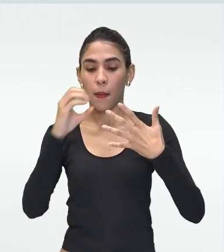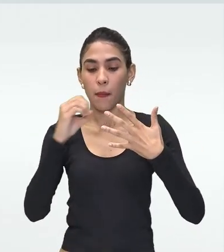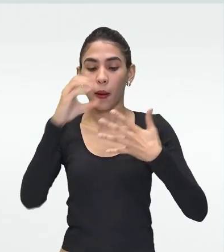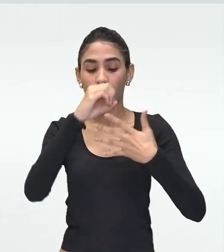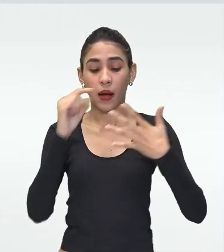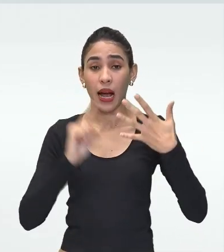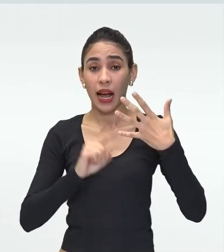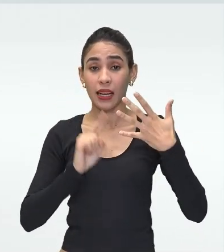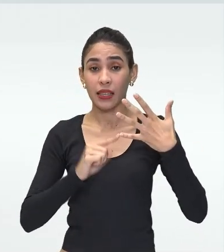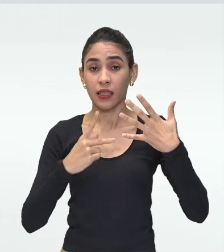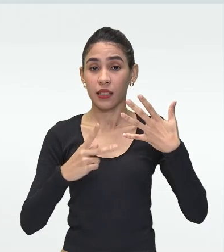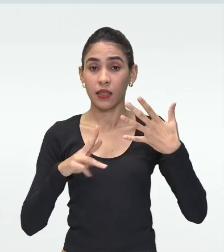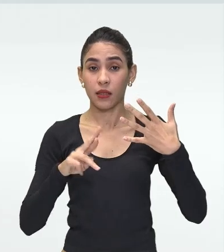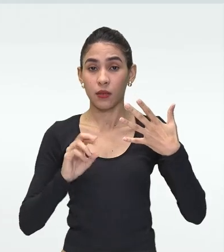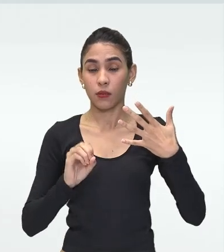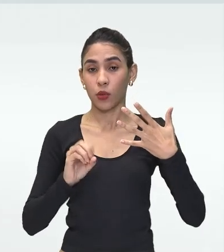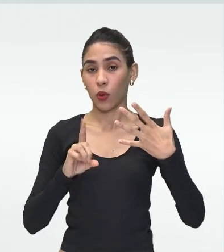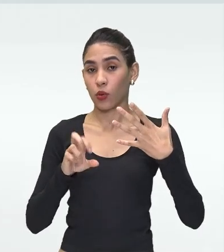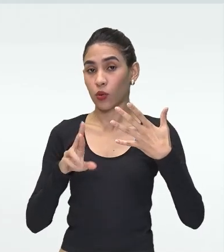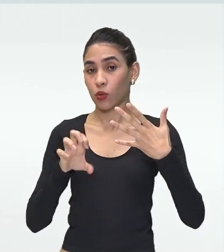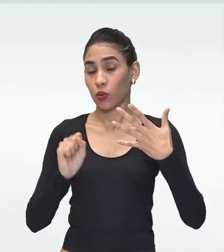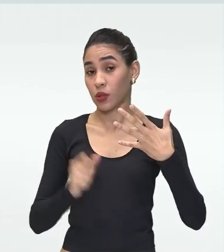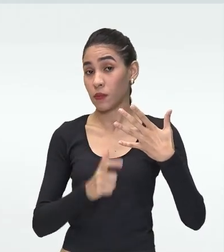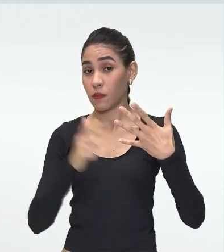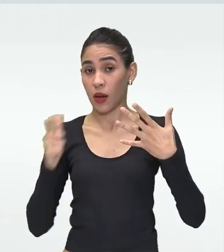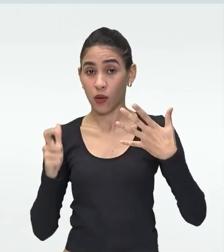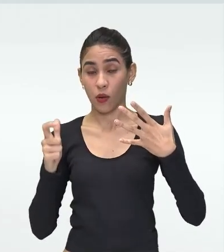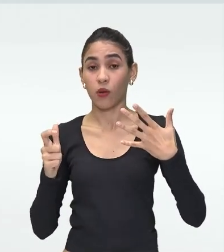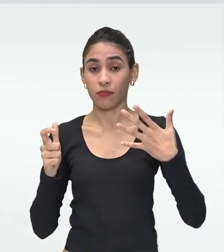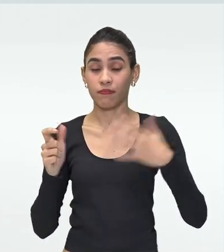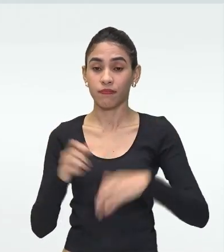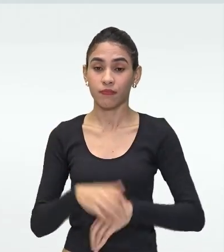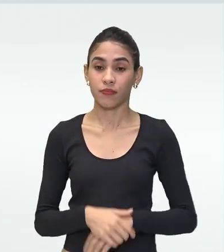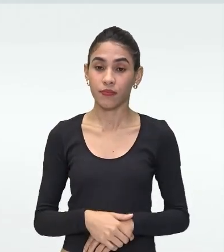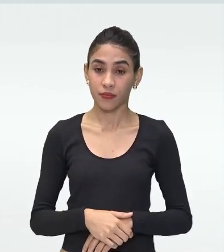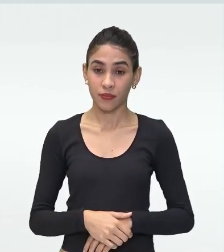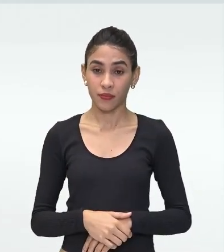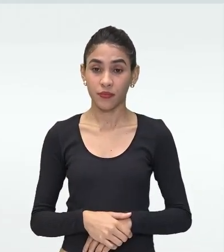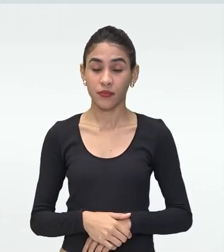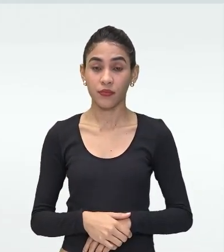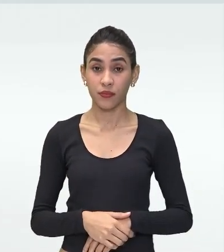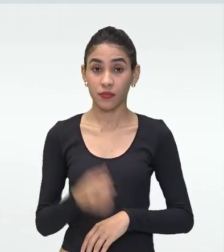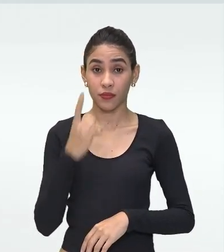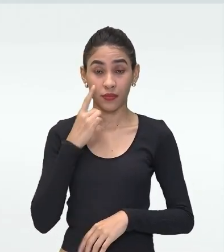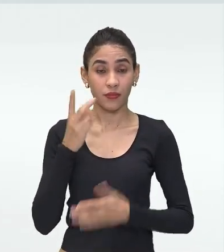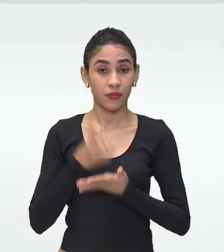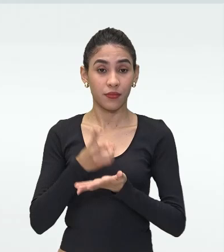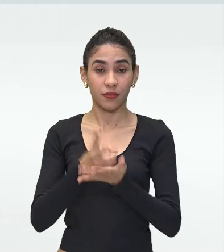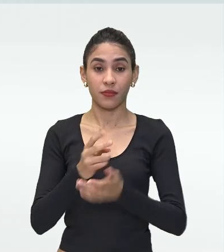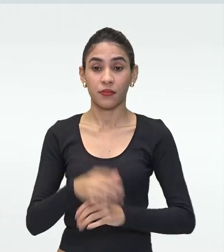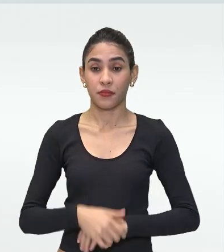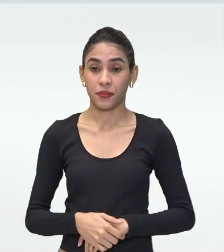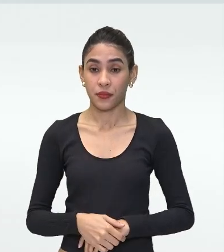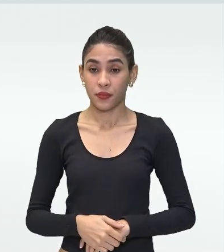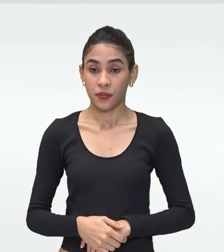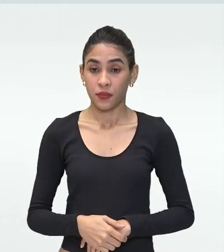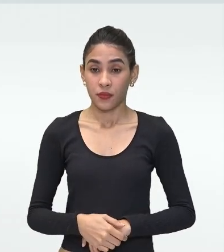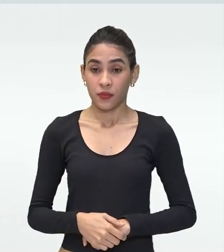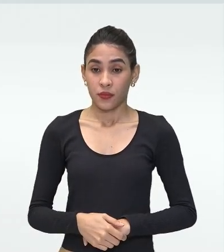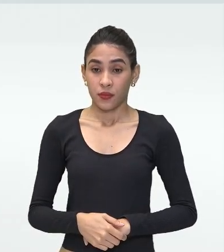ser maior Que os primários E os primários Maior que os secundários Tá bom? Vamos continuar aqui Observando